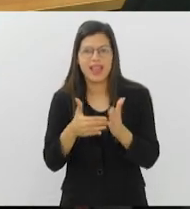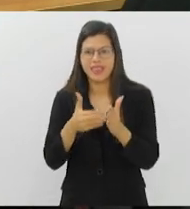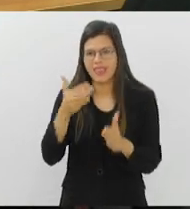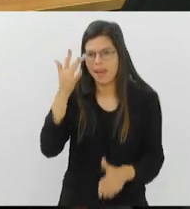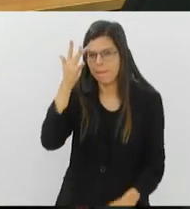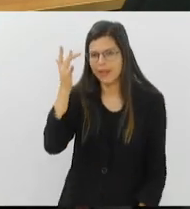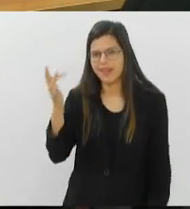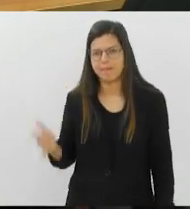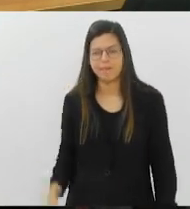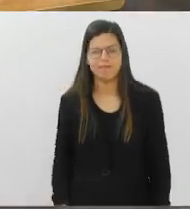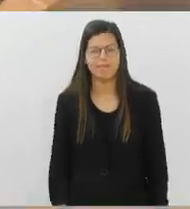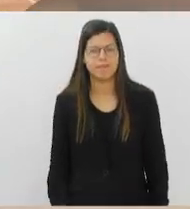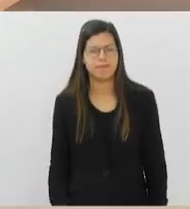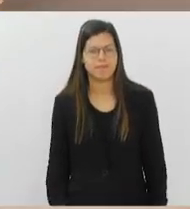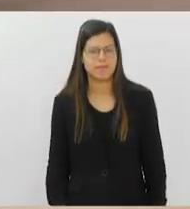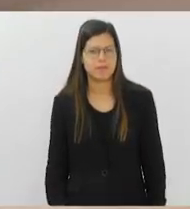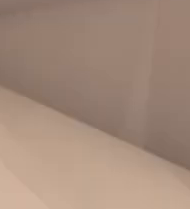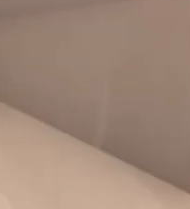até amanhã.